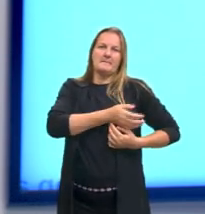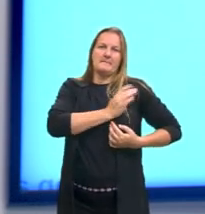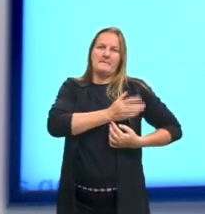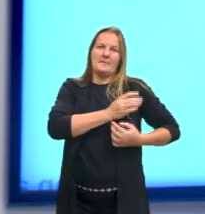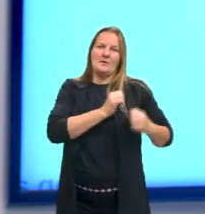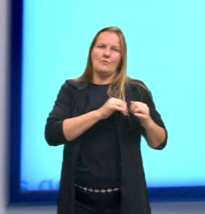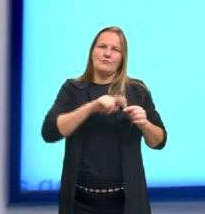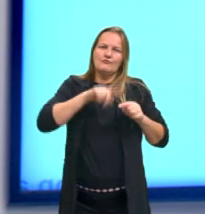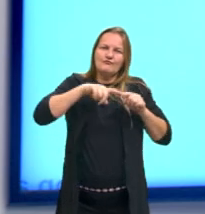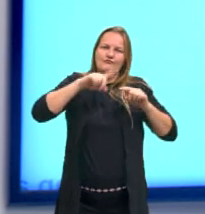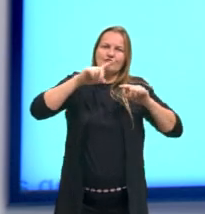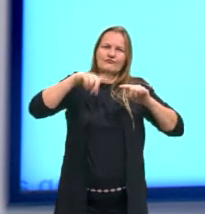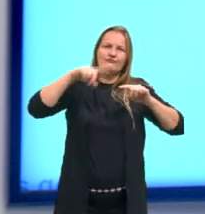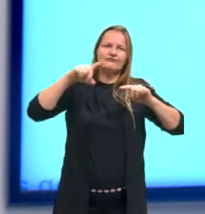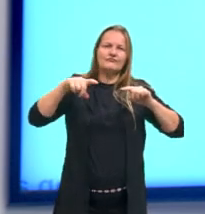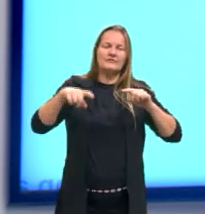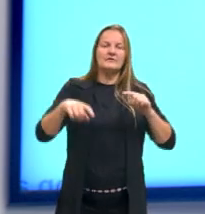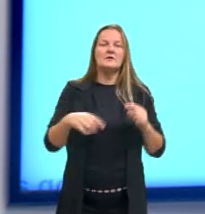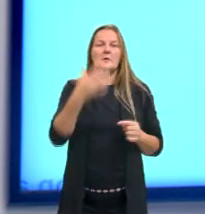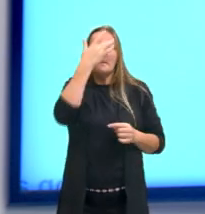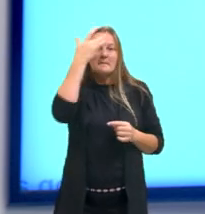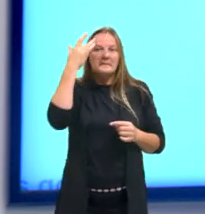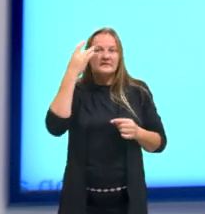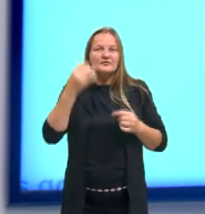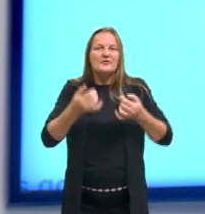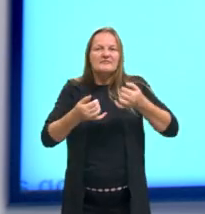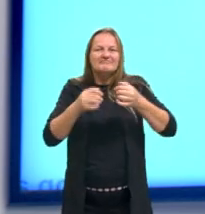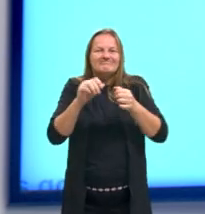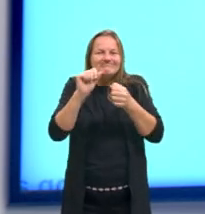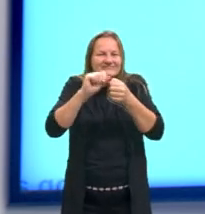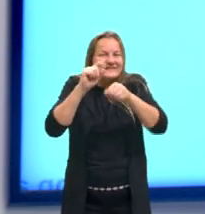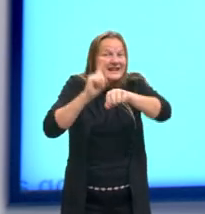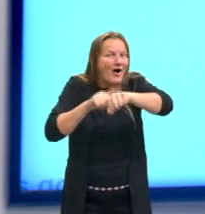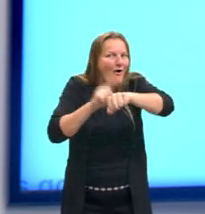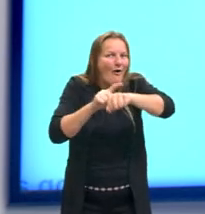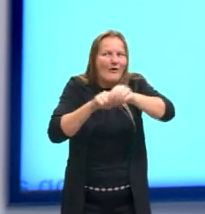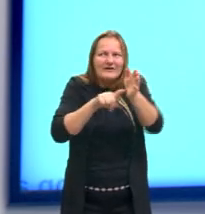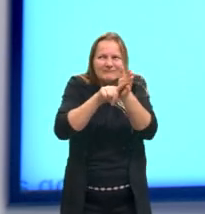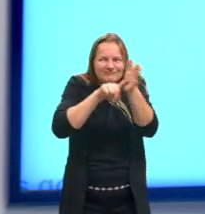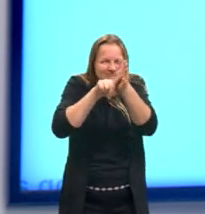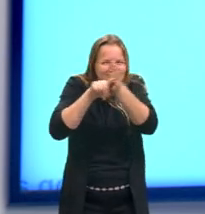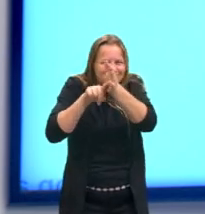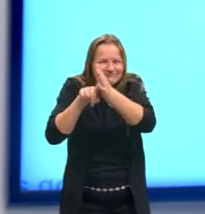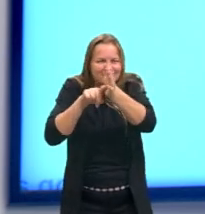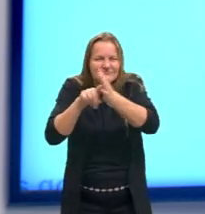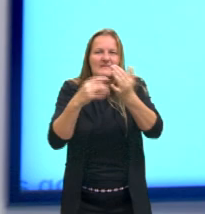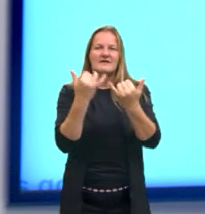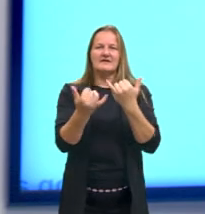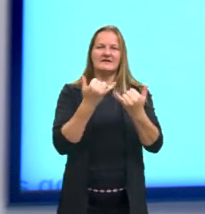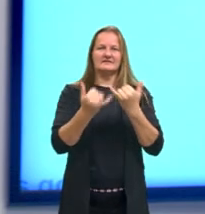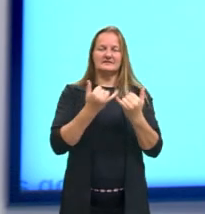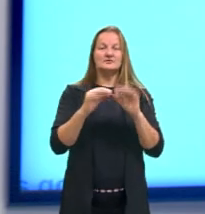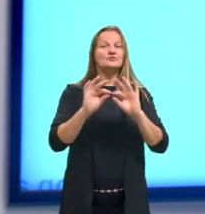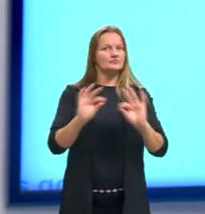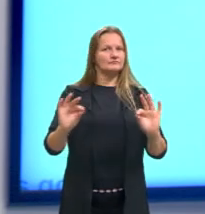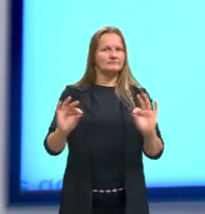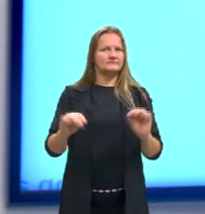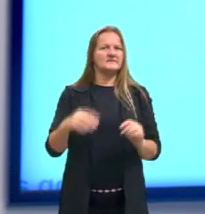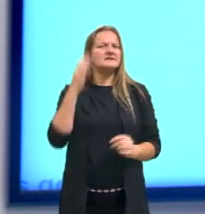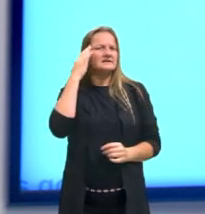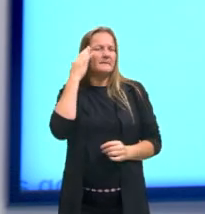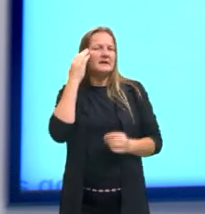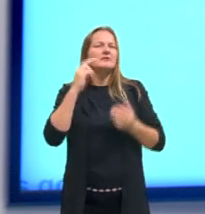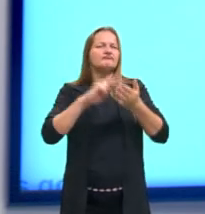por minuto desse paciente durante o exame? Bom, então, esse exercício, ele envolve duas coisas simples. A gente saber